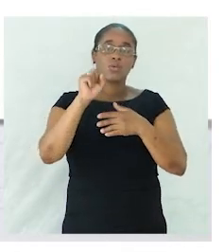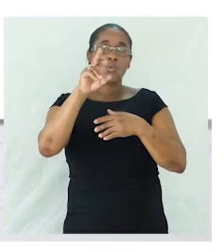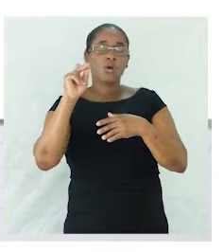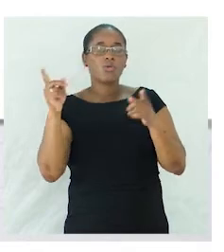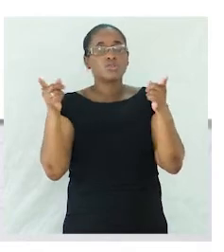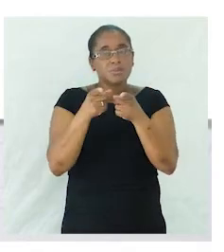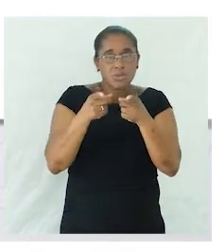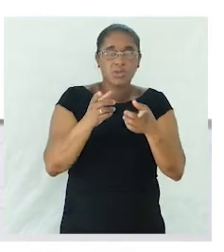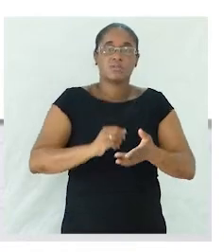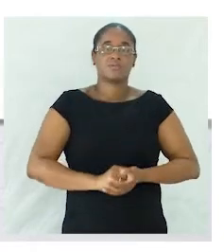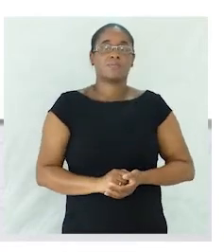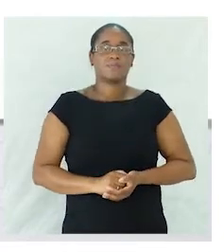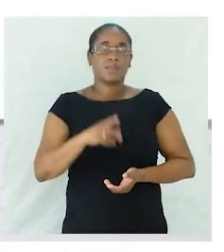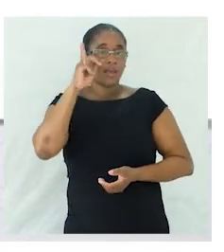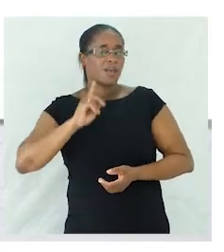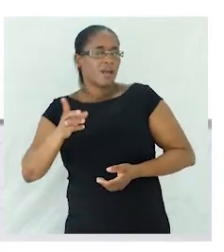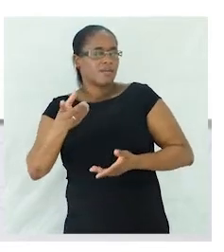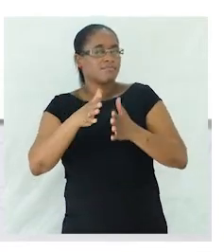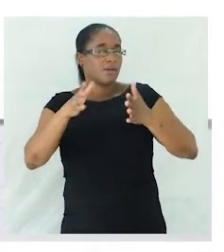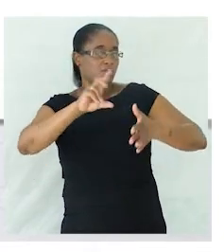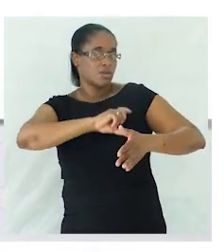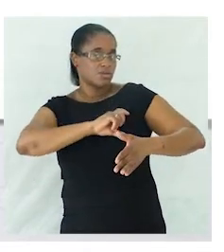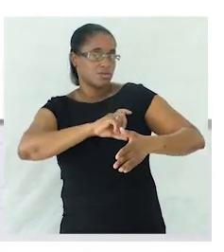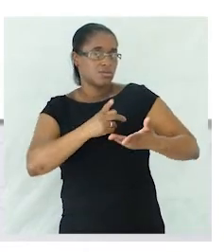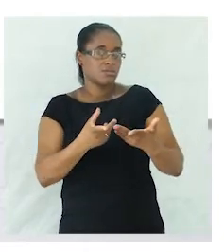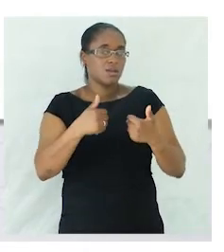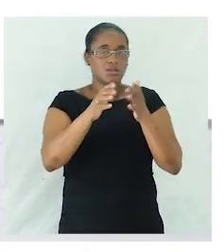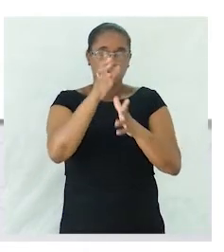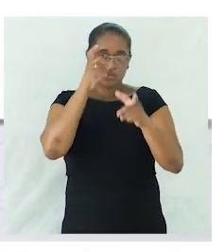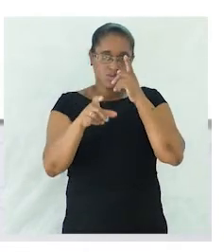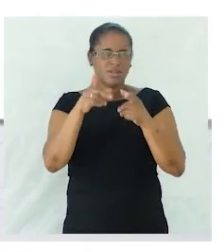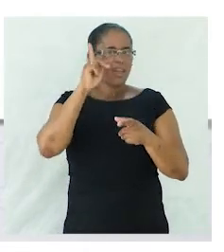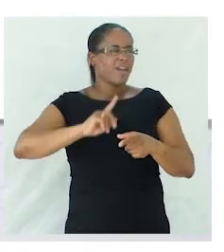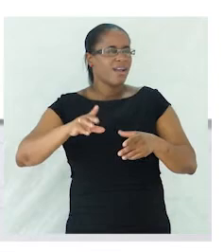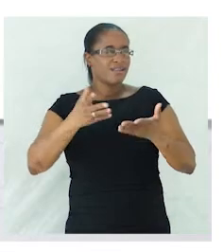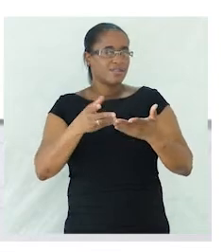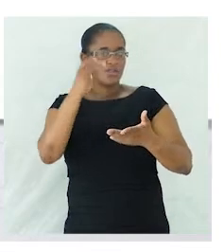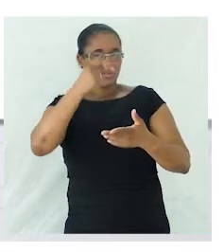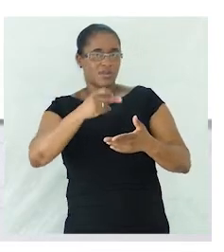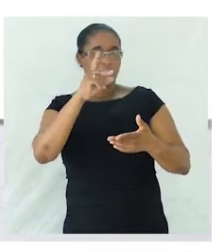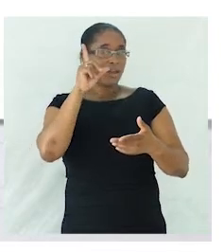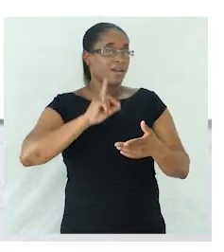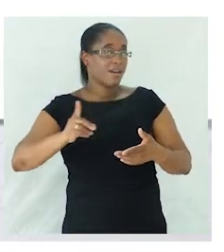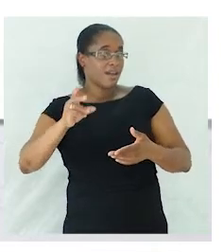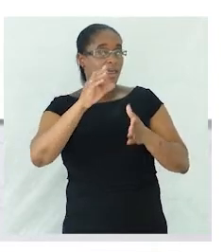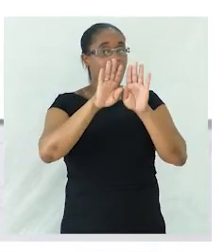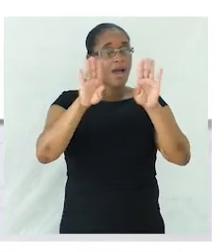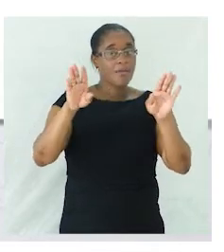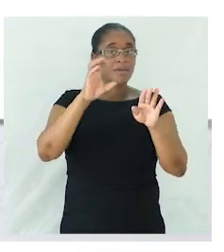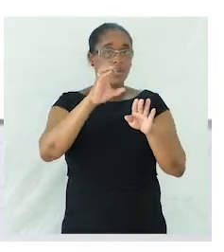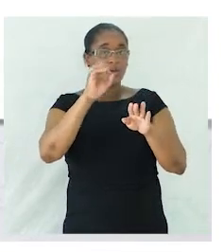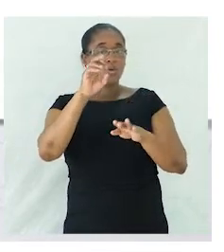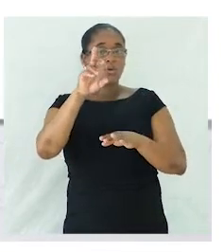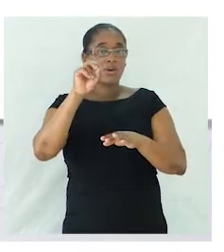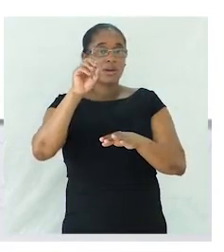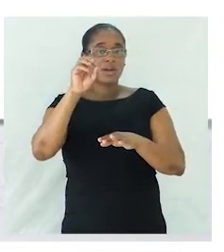então ela abre o coração a toda a gente fica ela abre o coraçãozinho a toda a gente assim que vocês fizeram